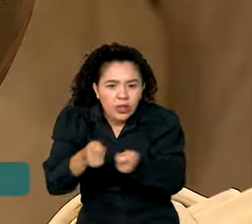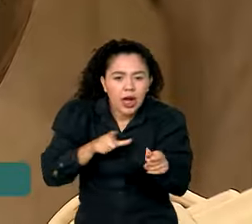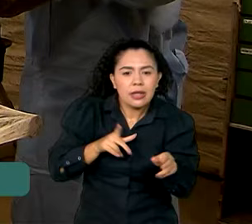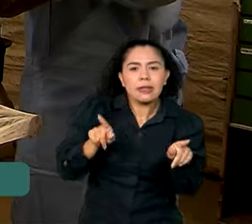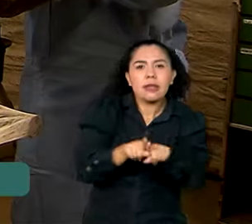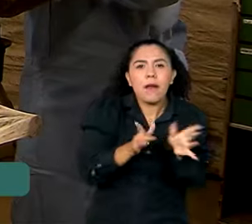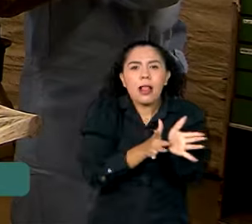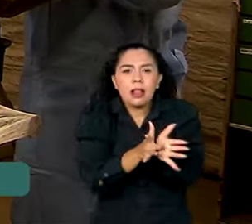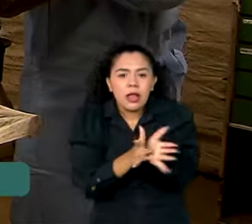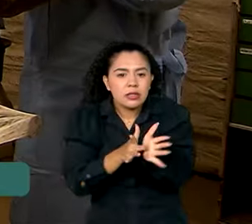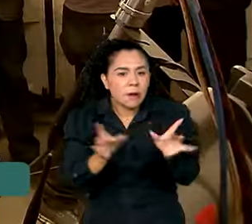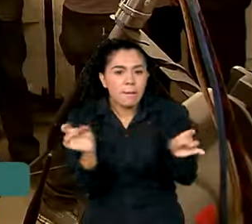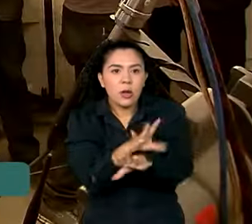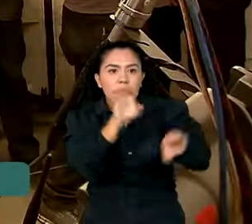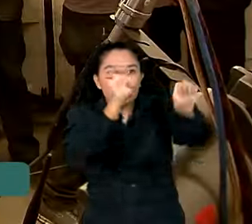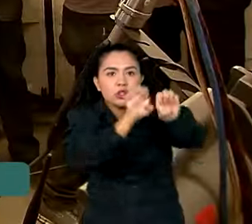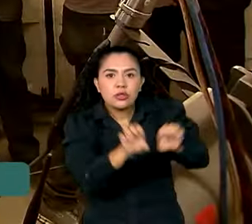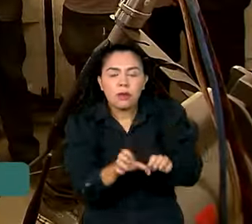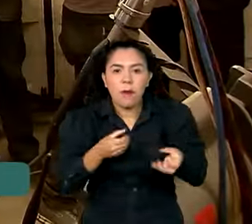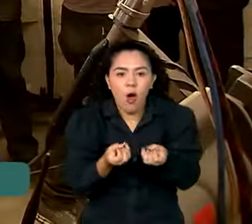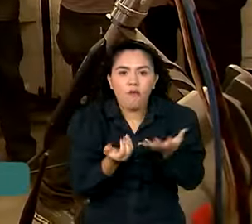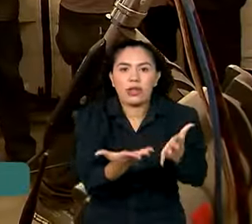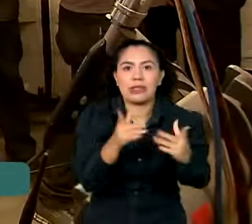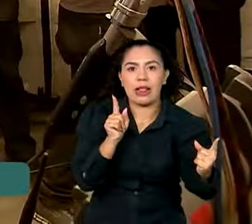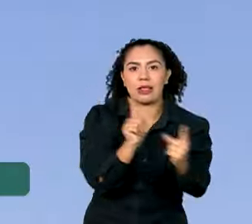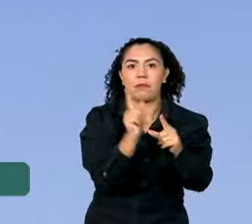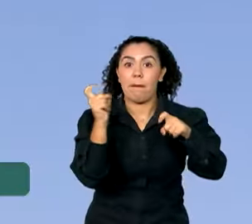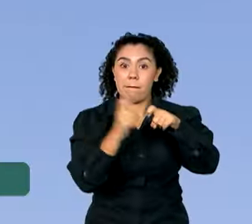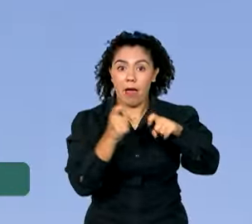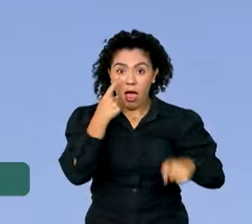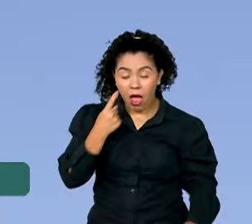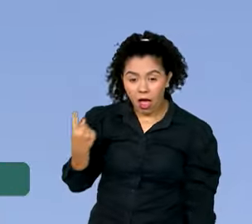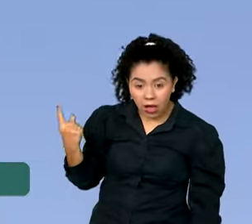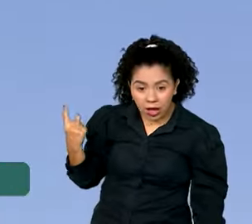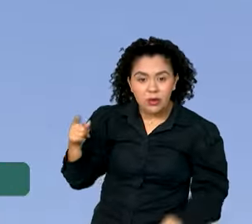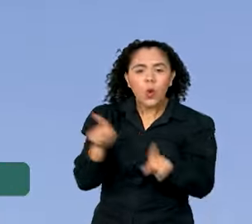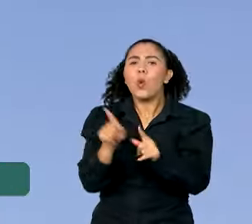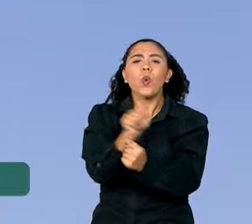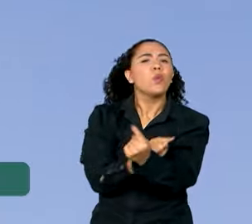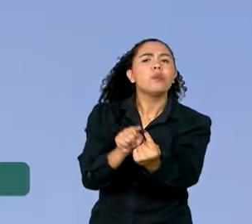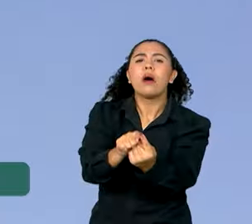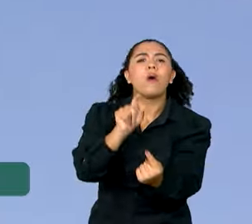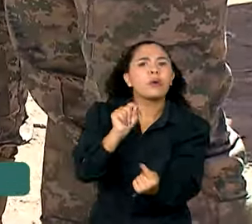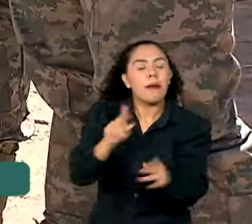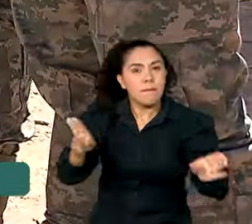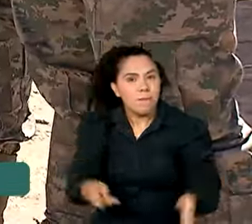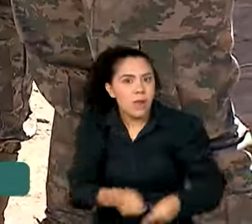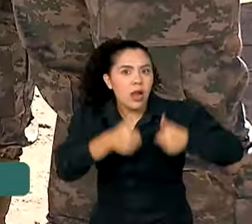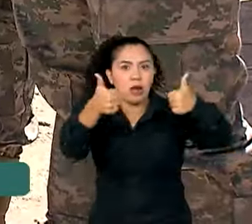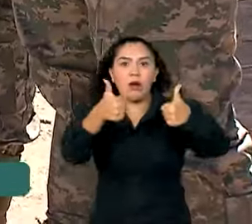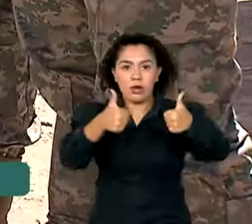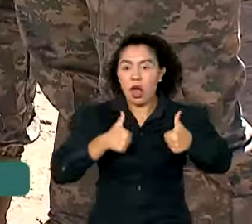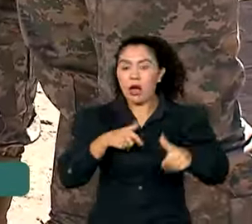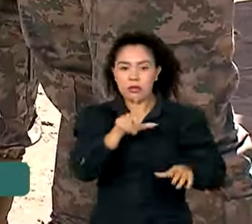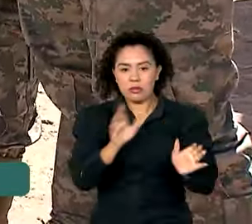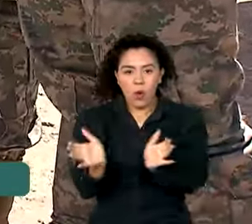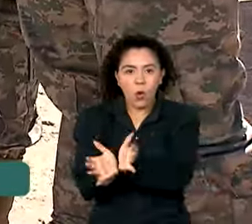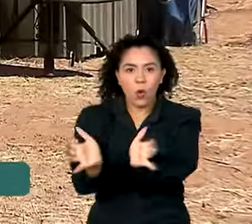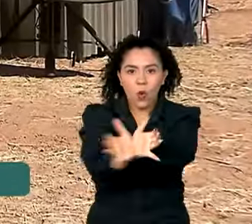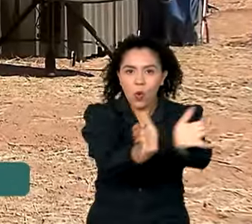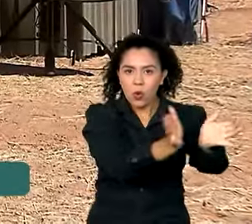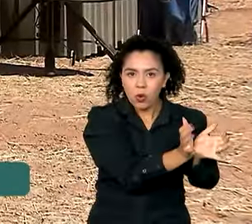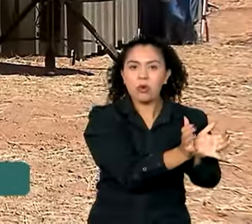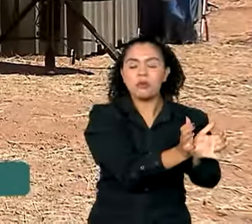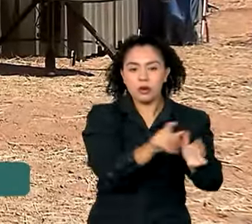toda a estrutura para o atendimento médico a feridos. O objetivo da operação é aprimorar a atuação conjunta das Forças